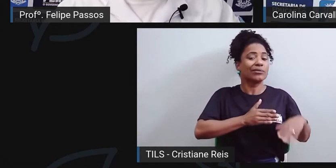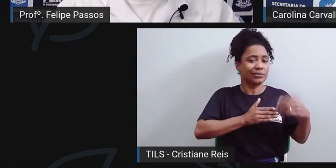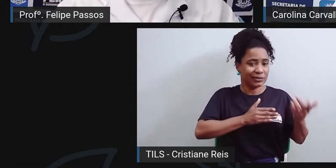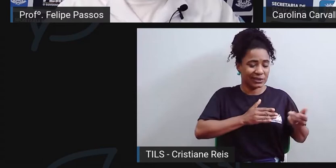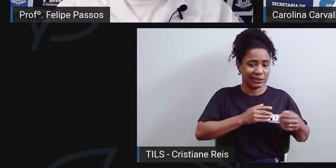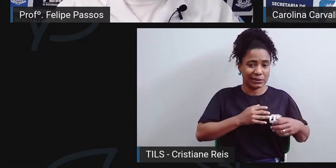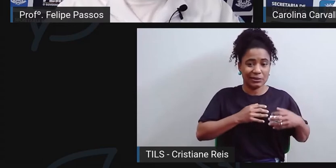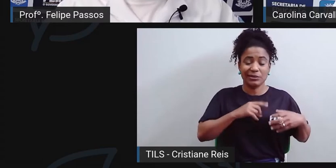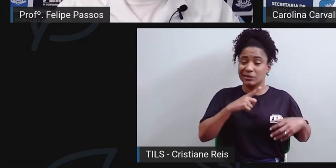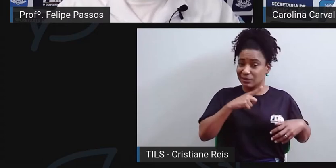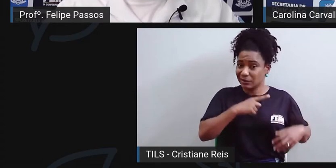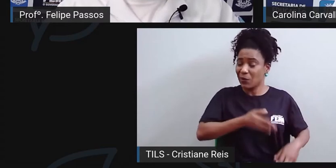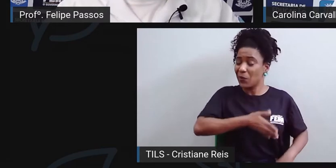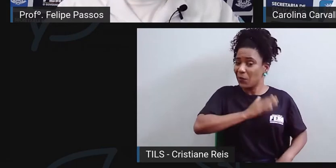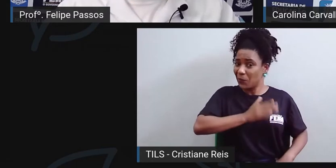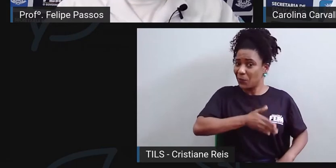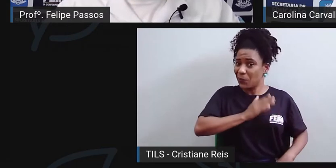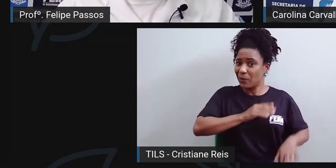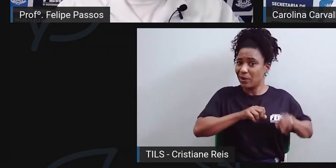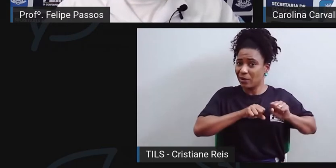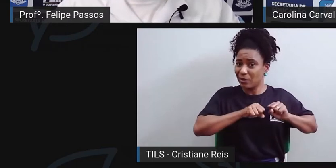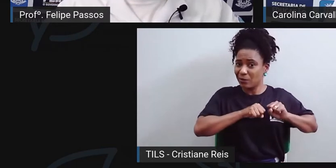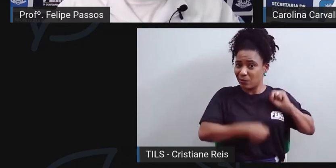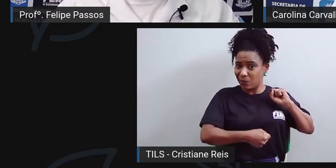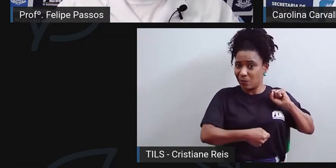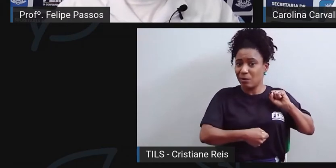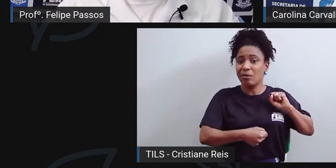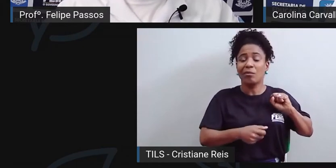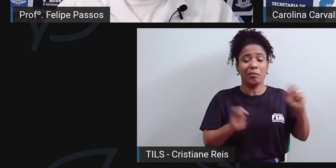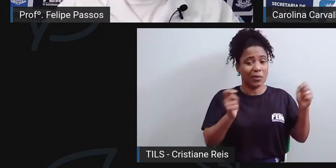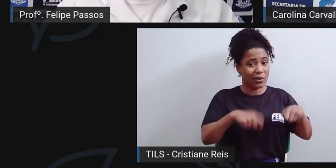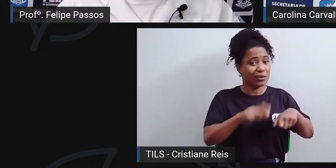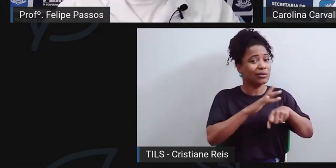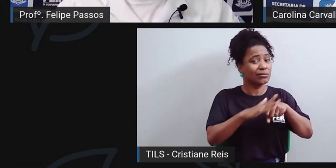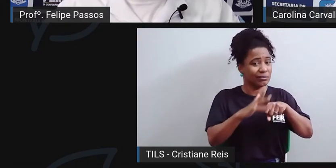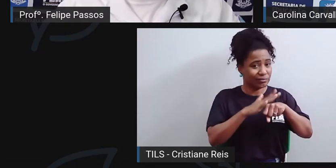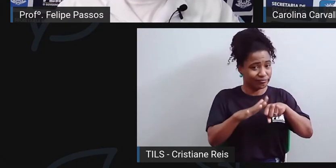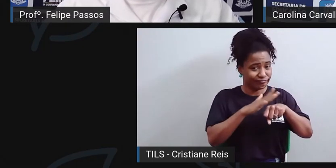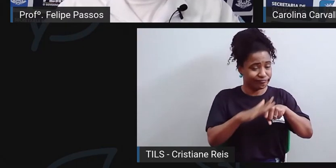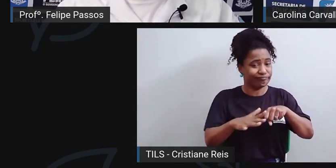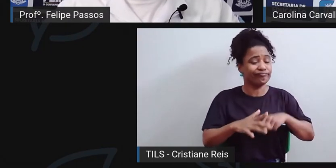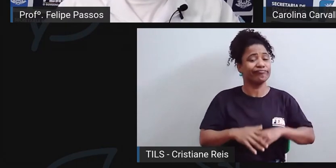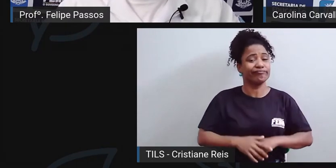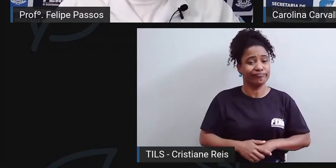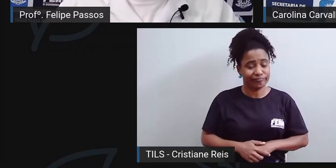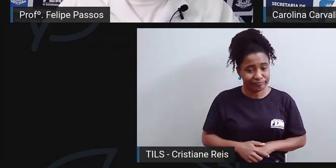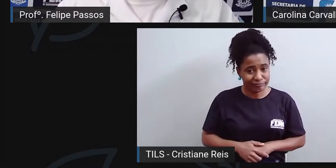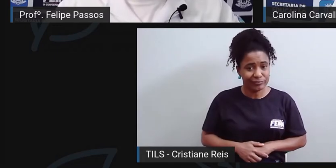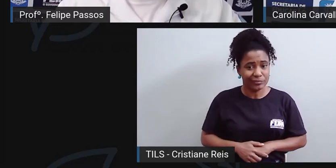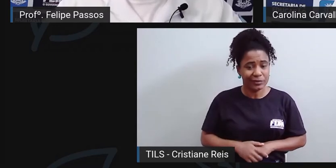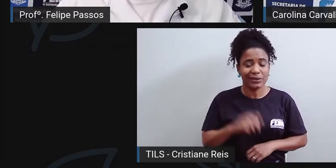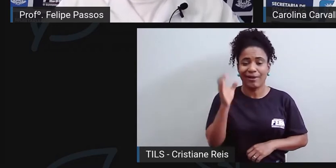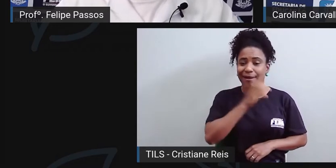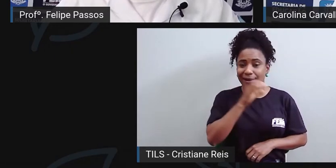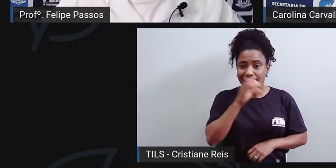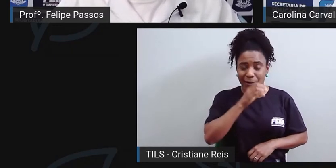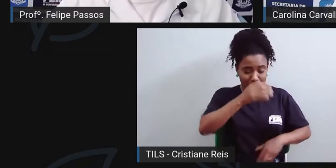que é uma doença muito séria que pode levar, inclusive, até a morte, se não tratada rapidamente. Então,